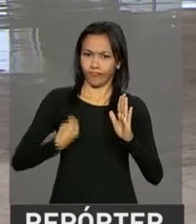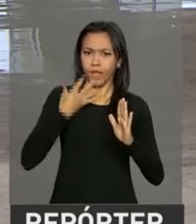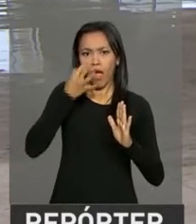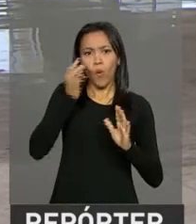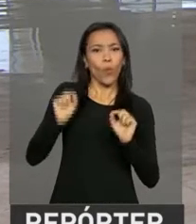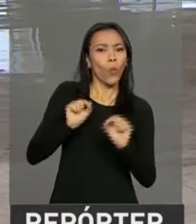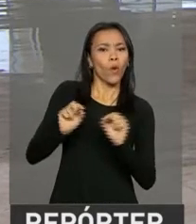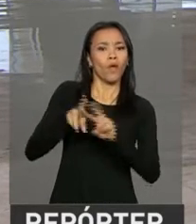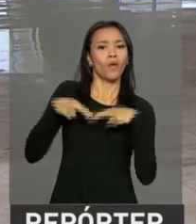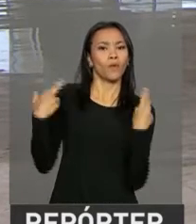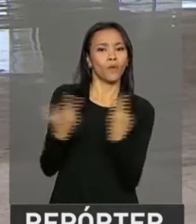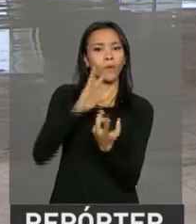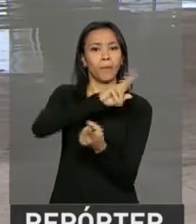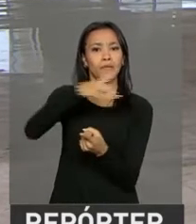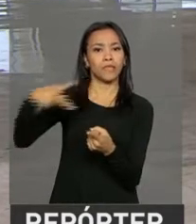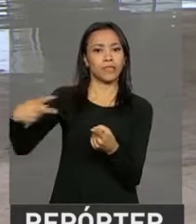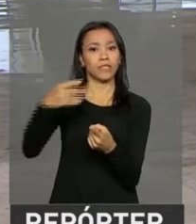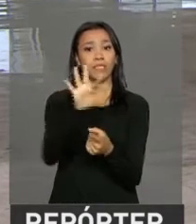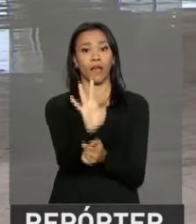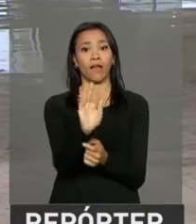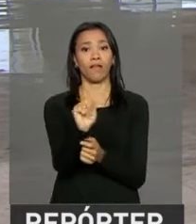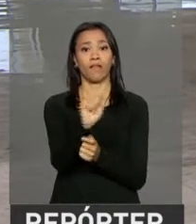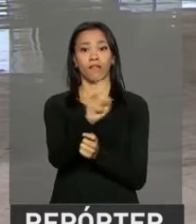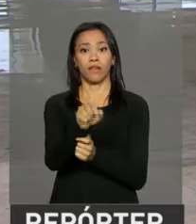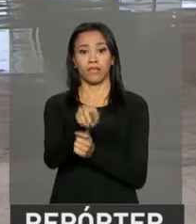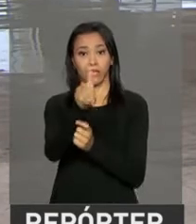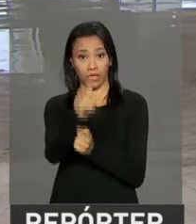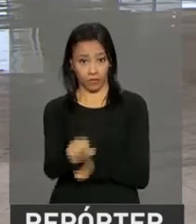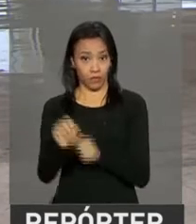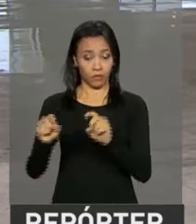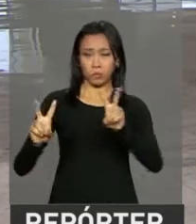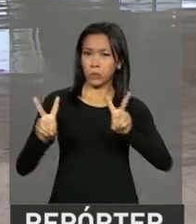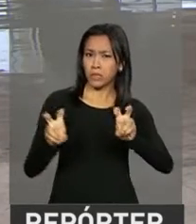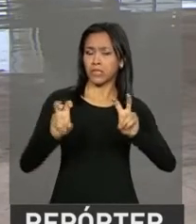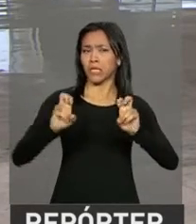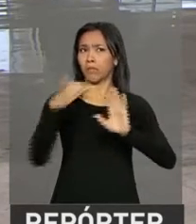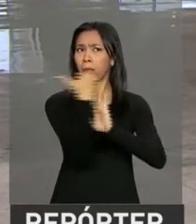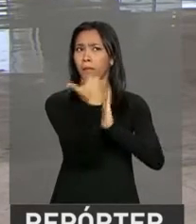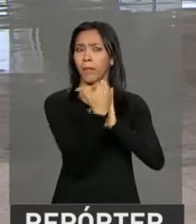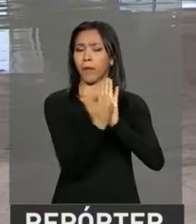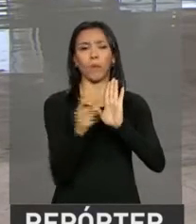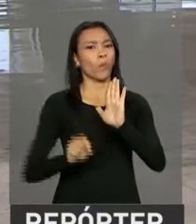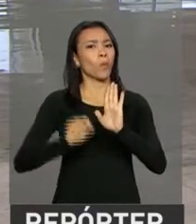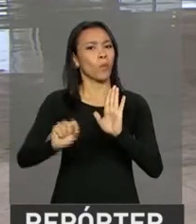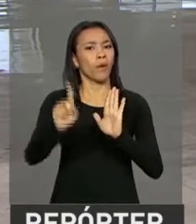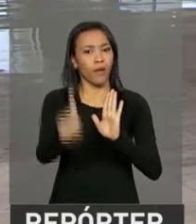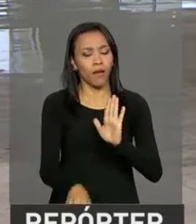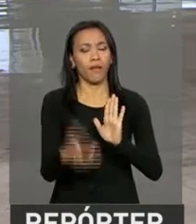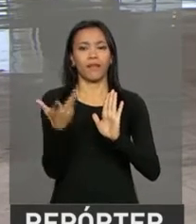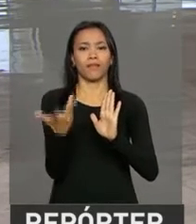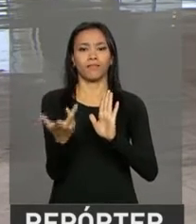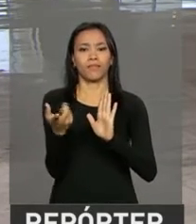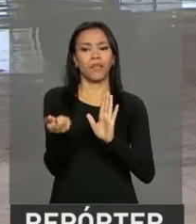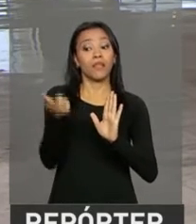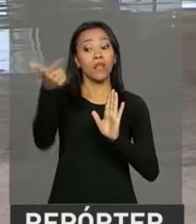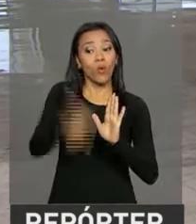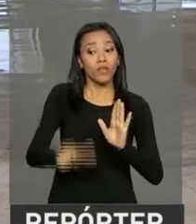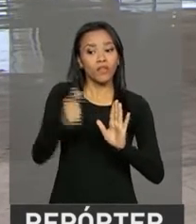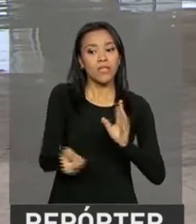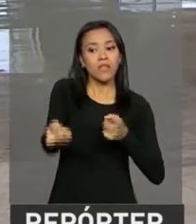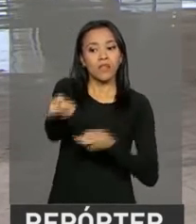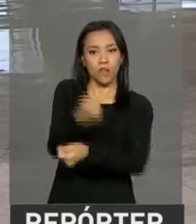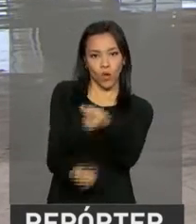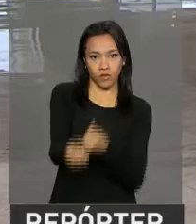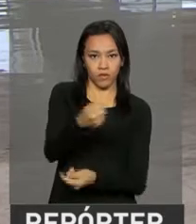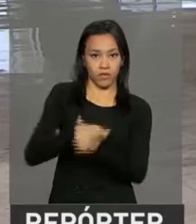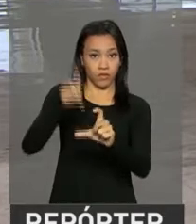com o ministro da Fazenda, Henrique Meirelles. Um dos assuntos aí, uma das pautas dessa reunião é a questão da renegociação das dívidas